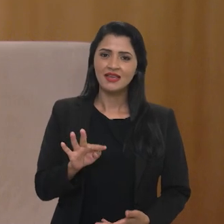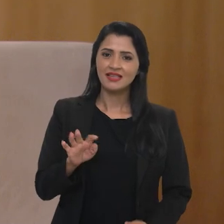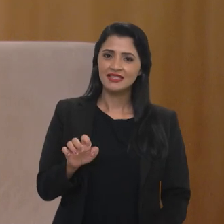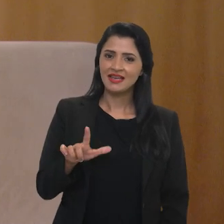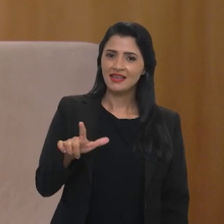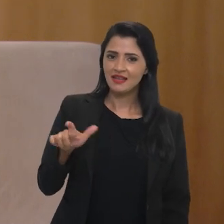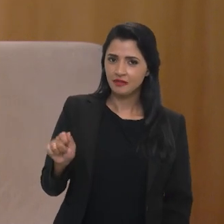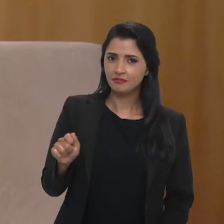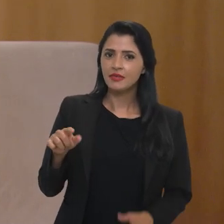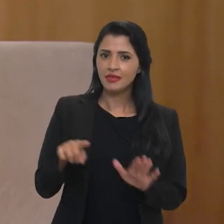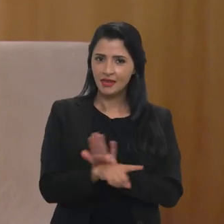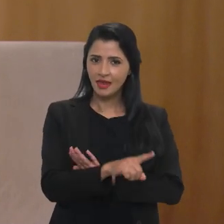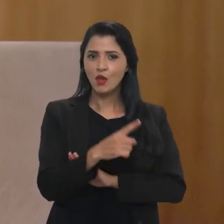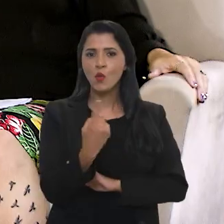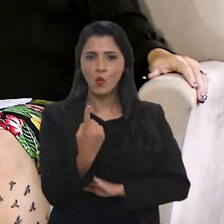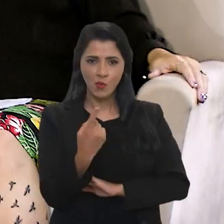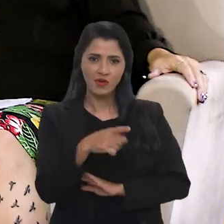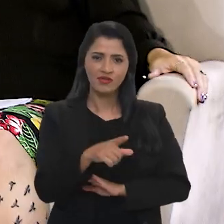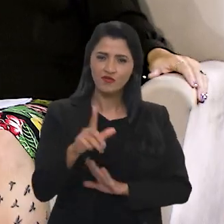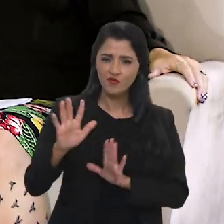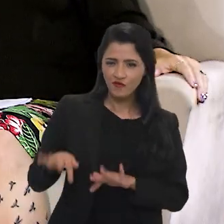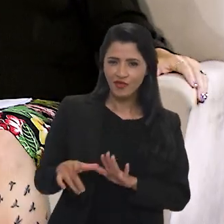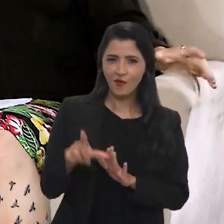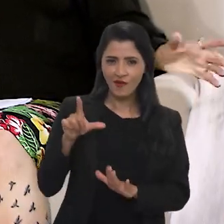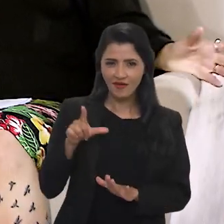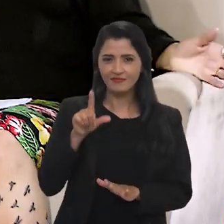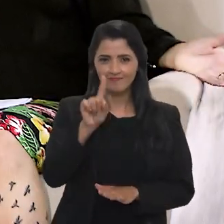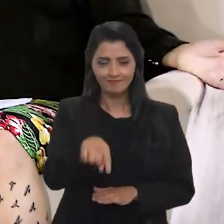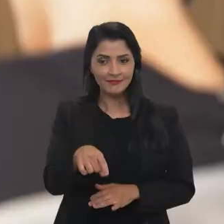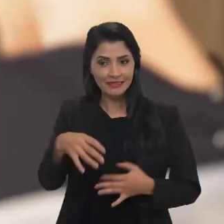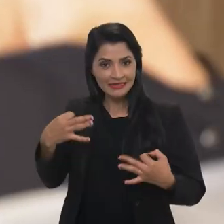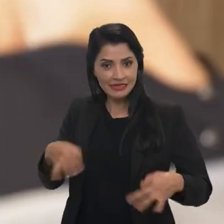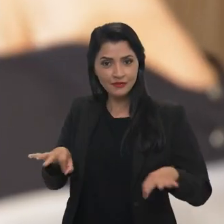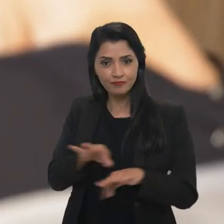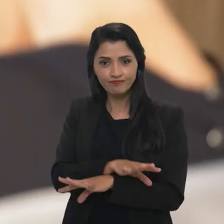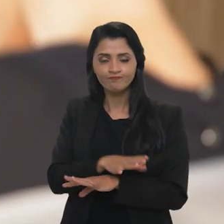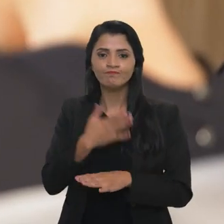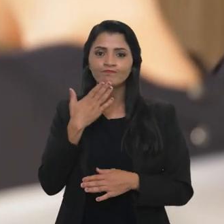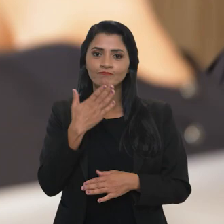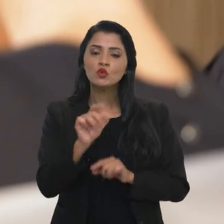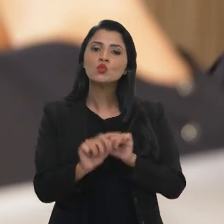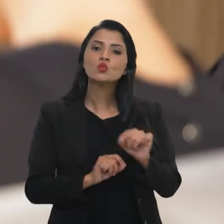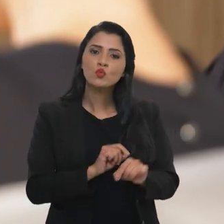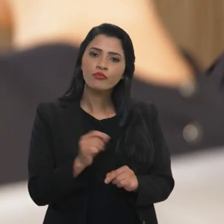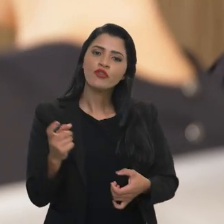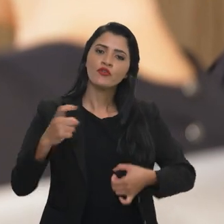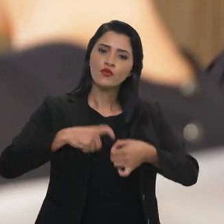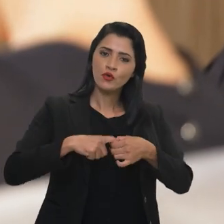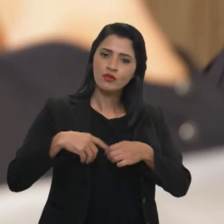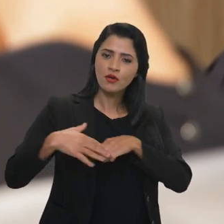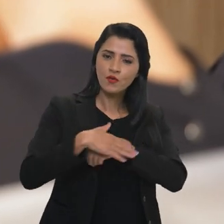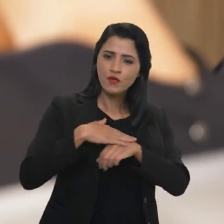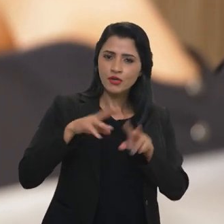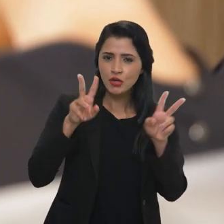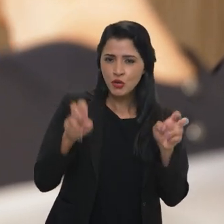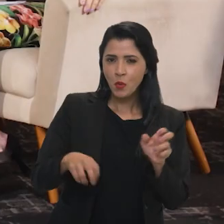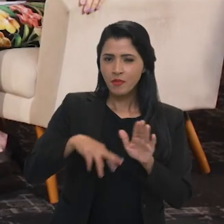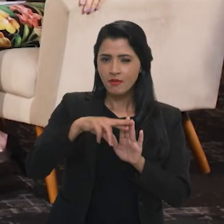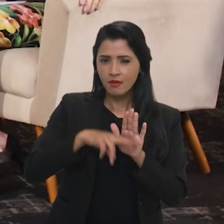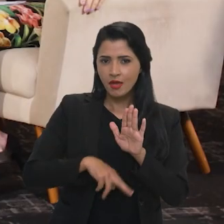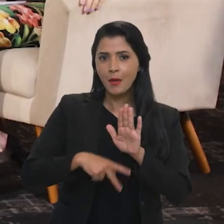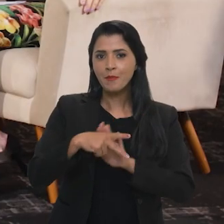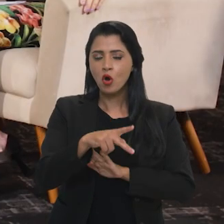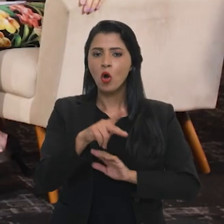Estela Aranha. E tem uma perguntinha para a Estela do final do primeiro bloco, Exatamente, a gente terminou o bloco prometendo que nós íamos voltar a conversar sobre